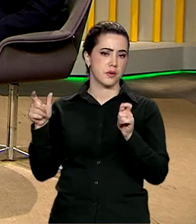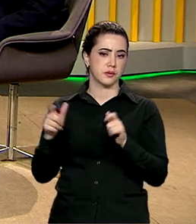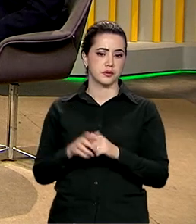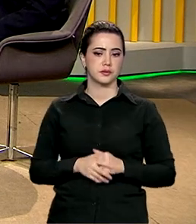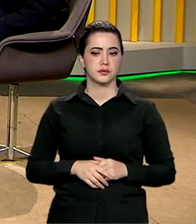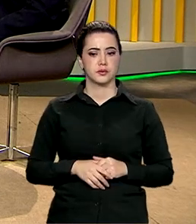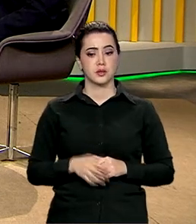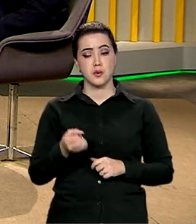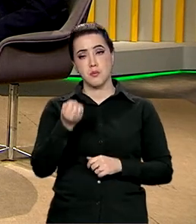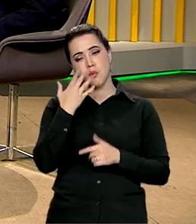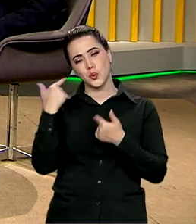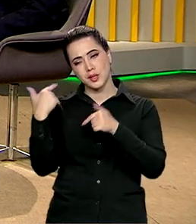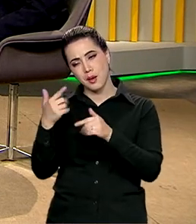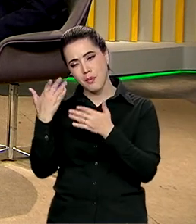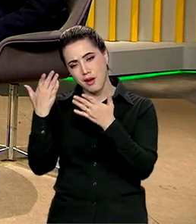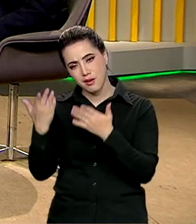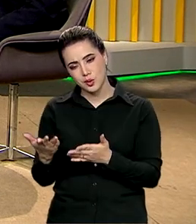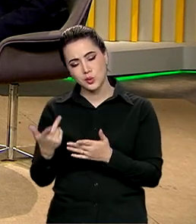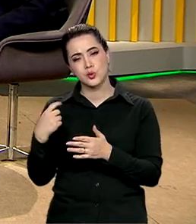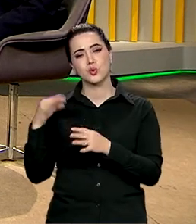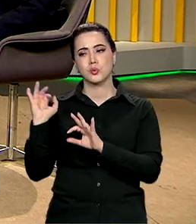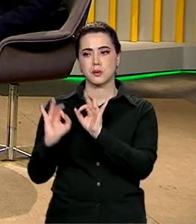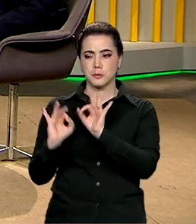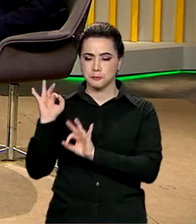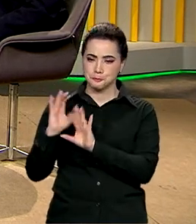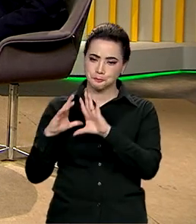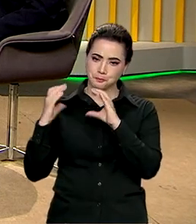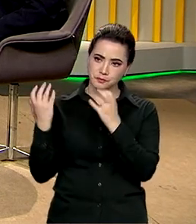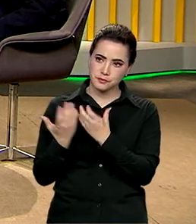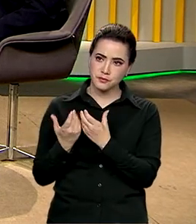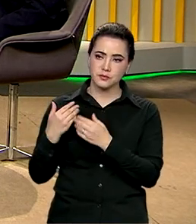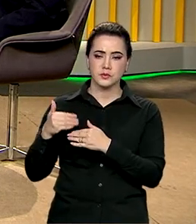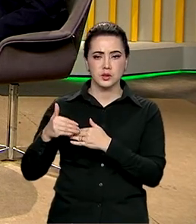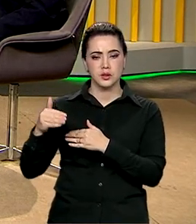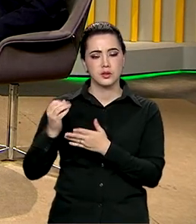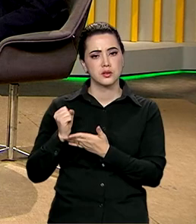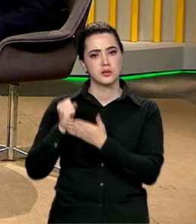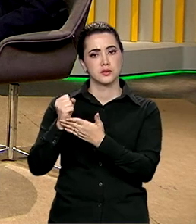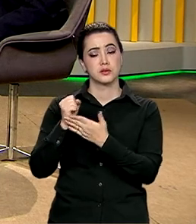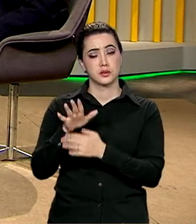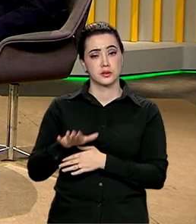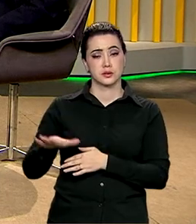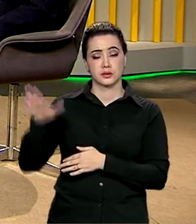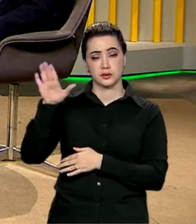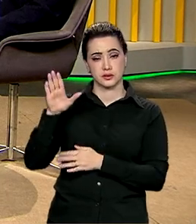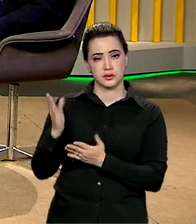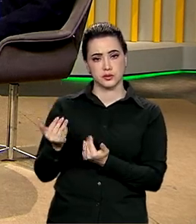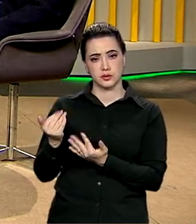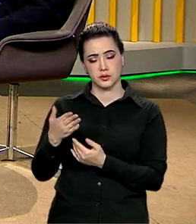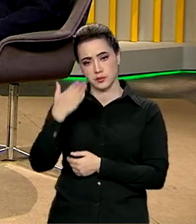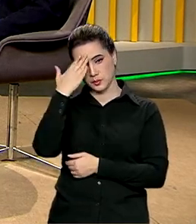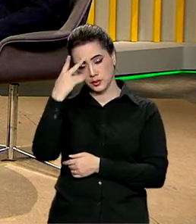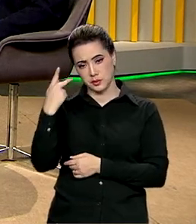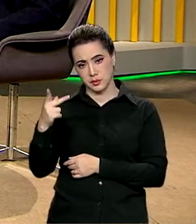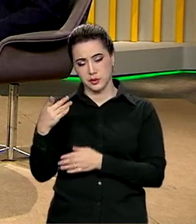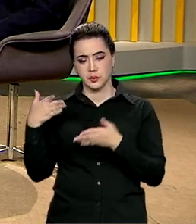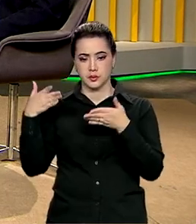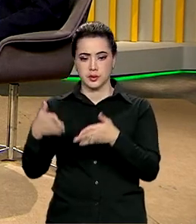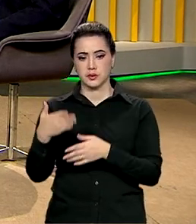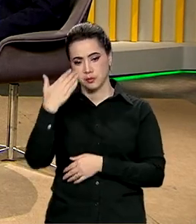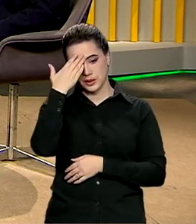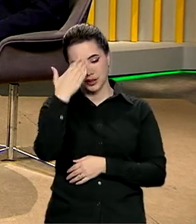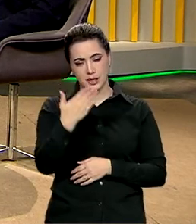Com sucesso nesse processo de preparação e de condução da Conferência Nacional de Juventude. Obrigado pela sua participação. Muito obrigado. Tchau,